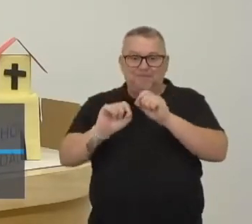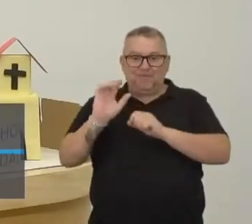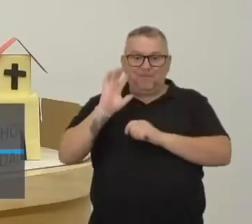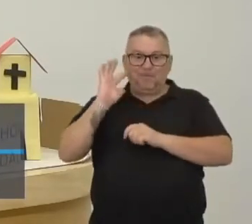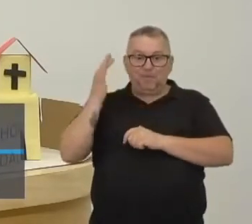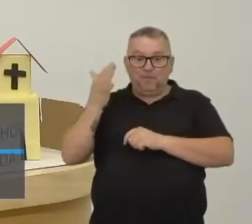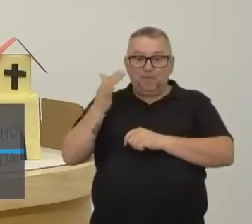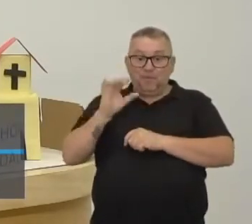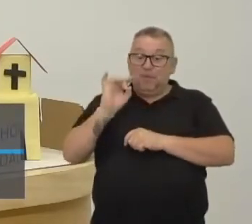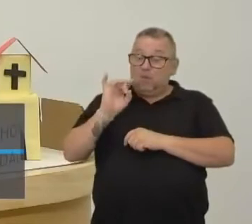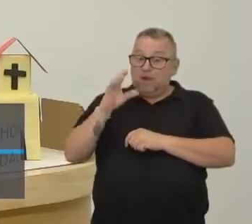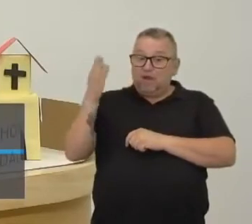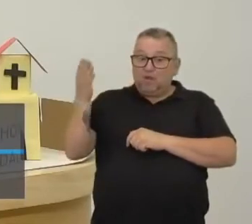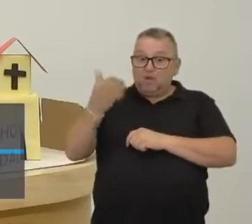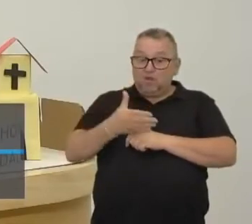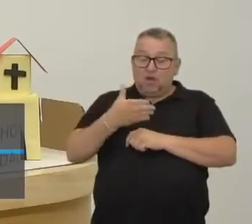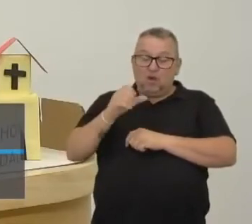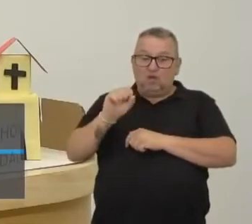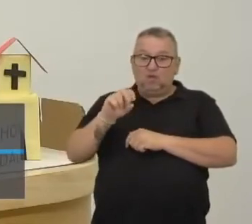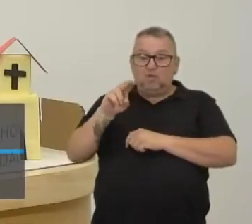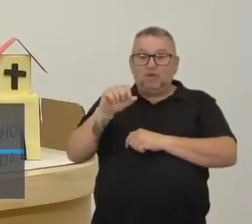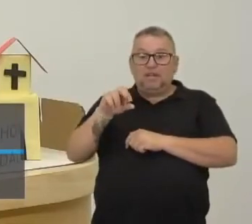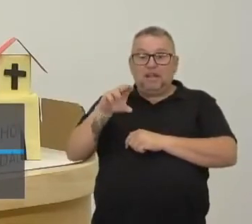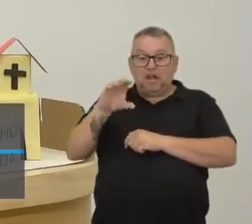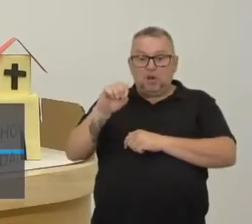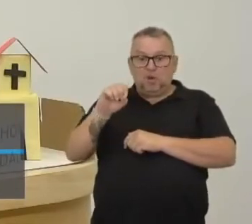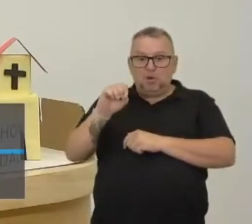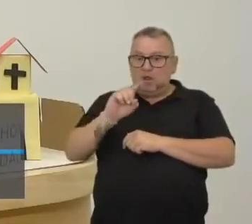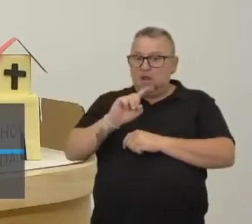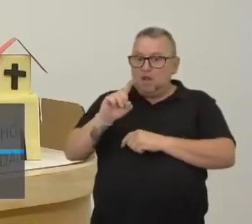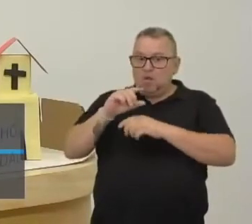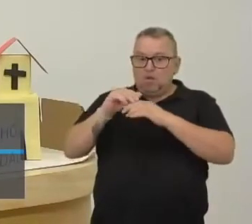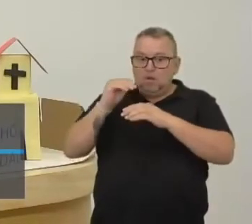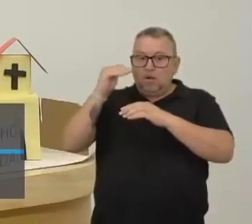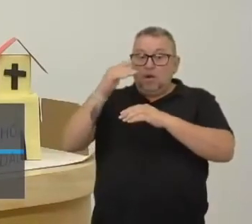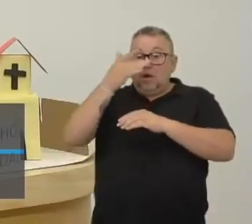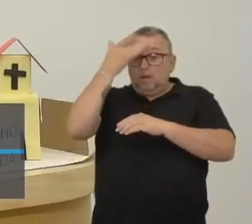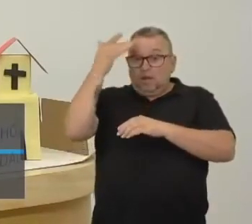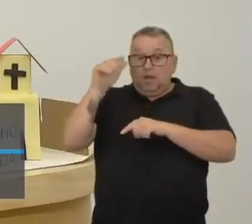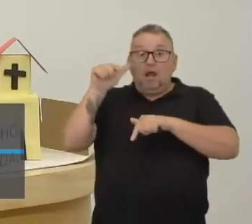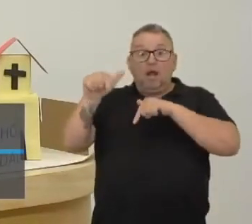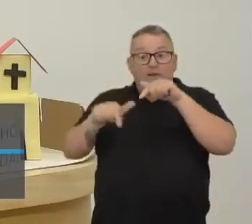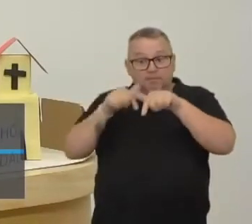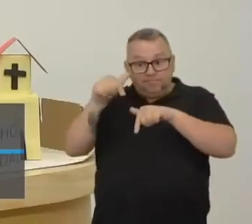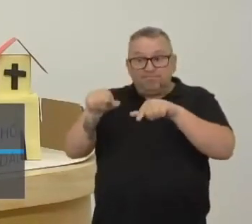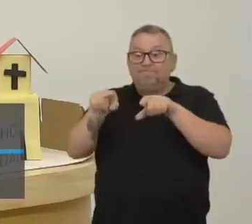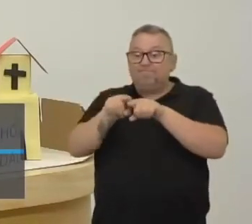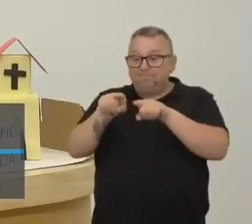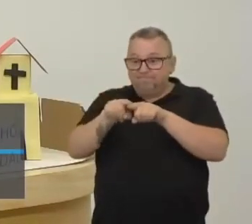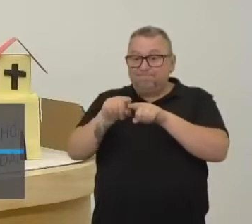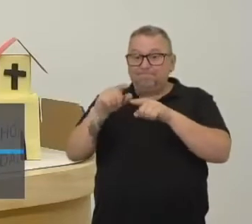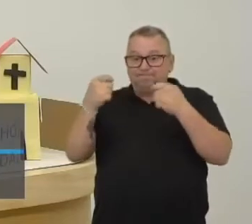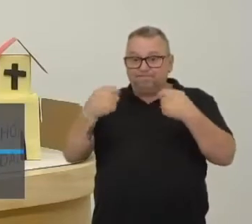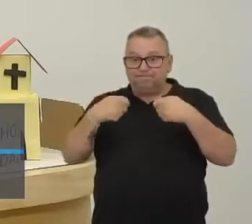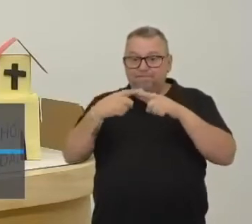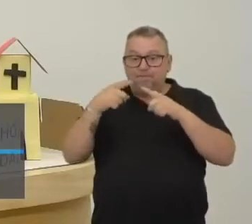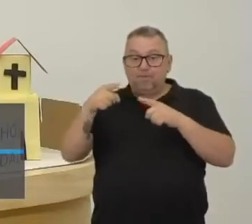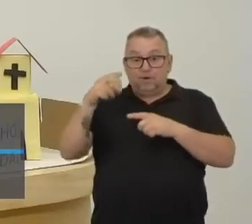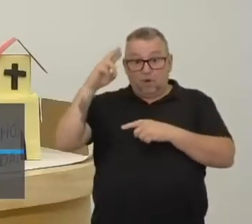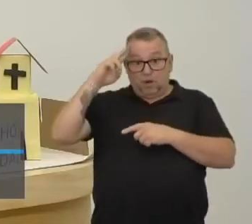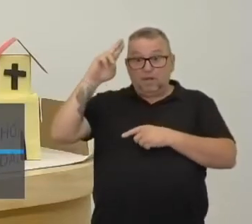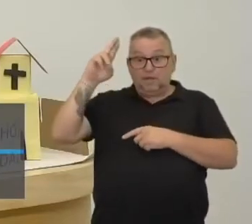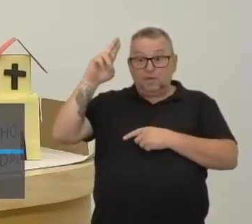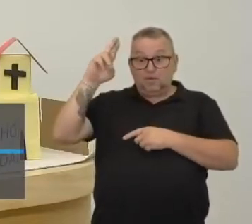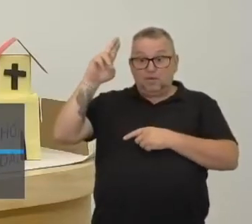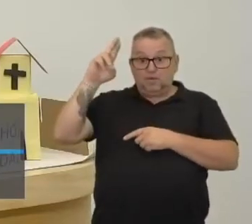Não vieram só suzeranos e vassalos para os feudos, né? A gente precisa de pessoas para trabalhar nessa terra. Porque, olha só, ele é senhor feudal.